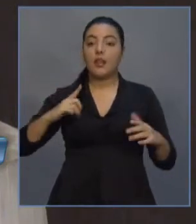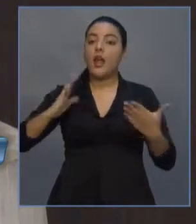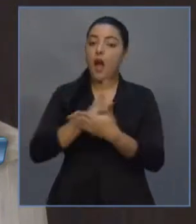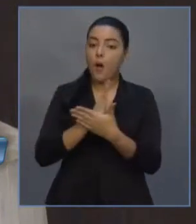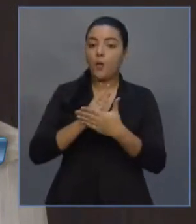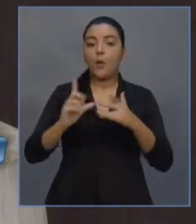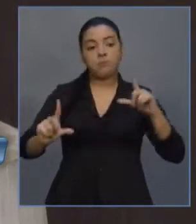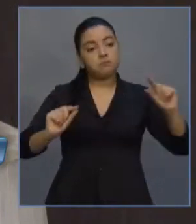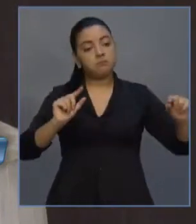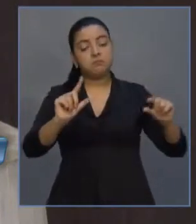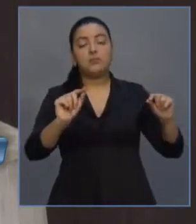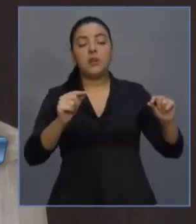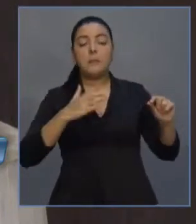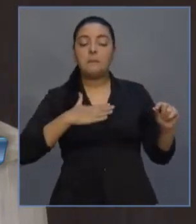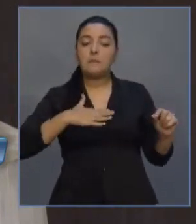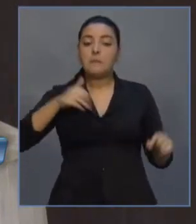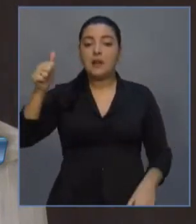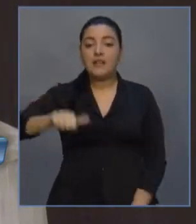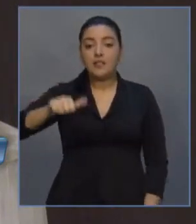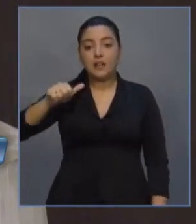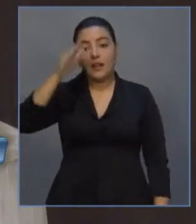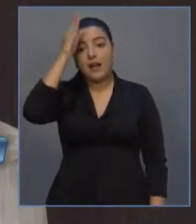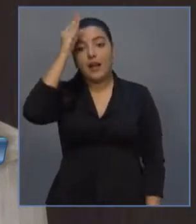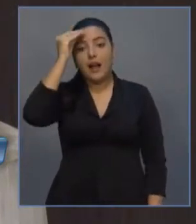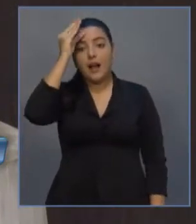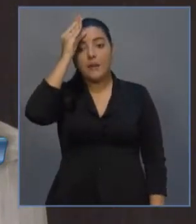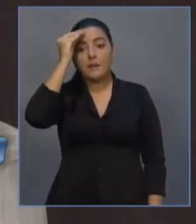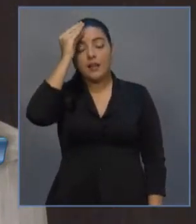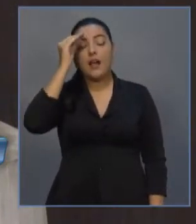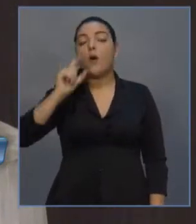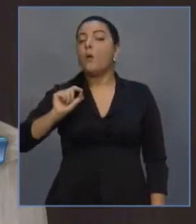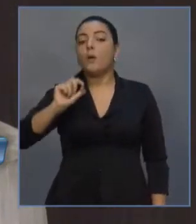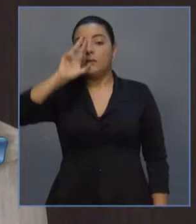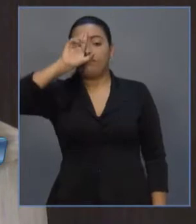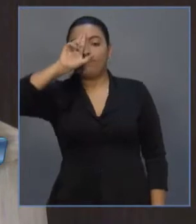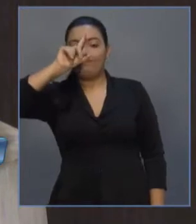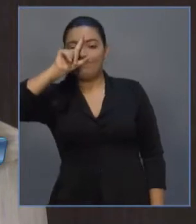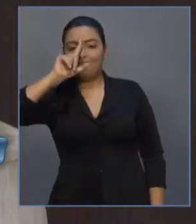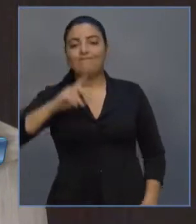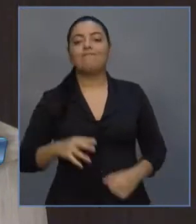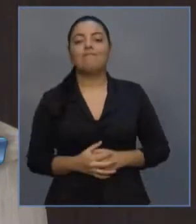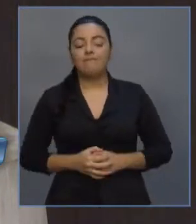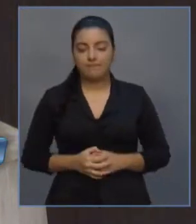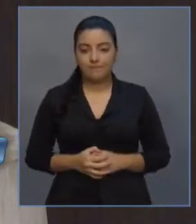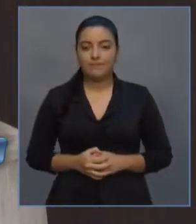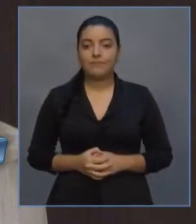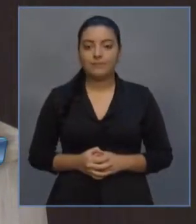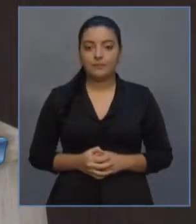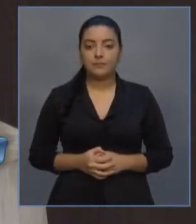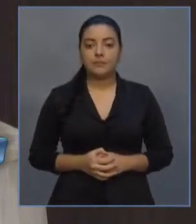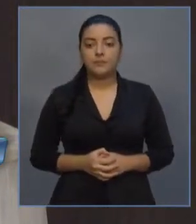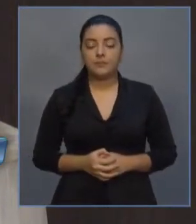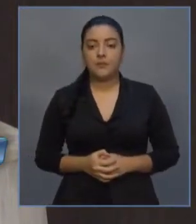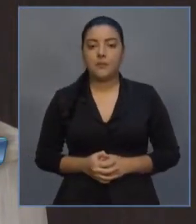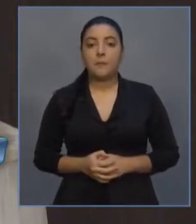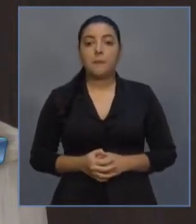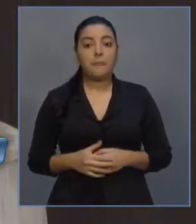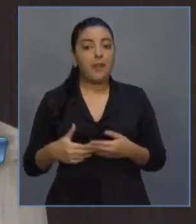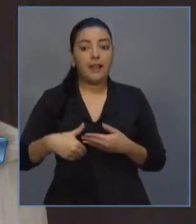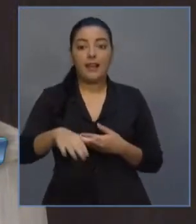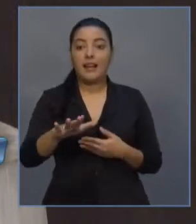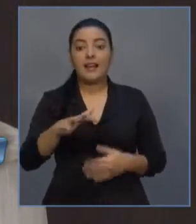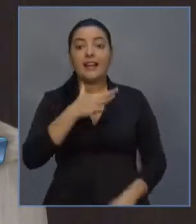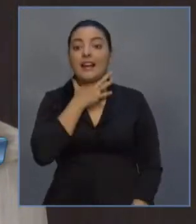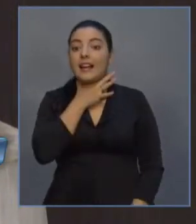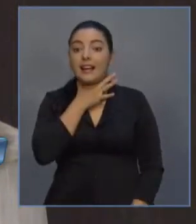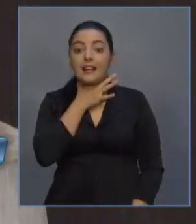Na nossa avaliação, o governo Camilo Santana erra. Ele erra no meio da crise onde não poderia